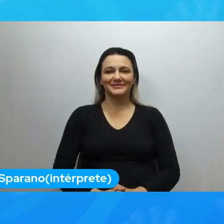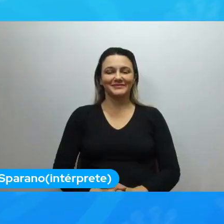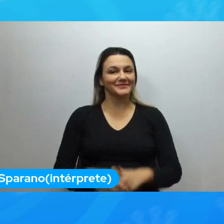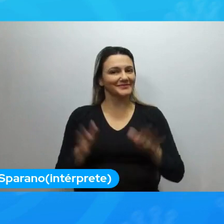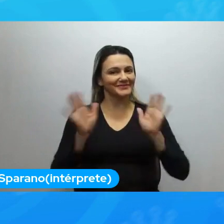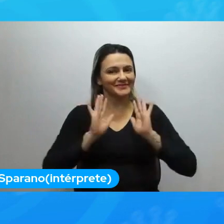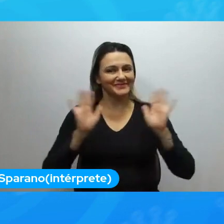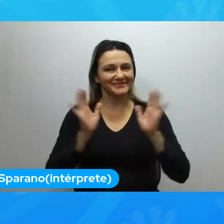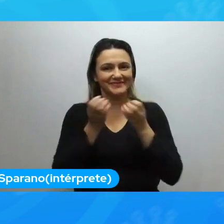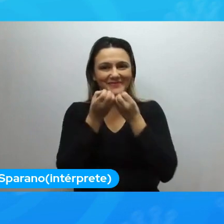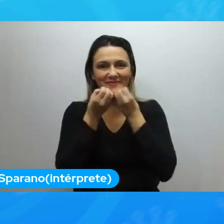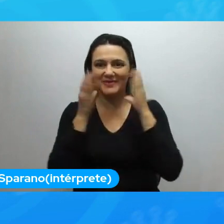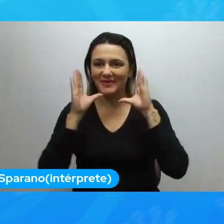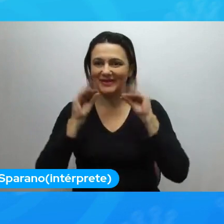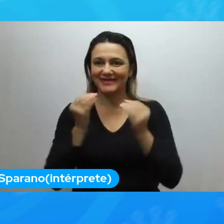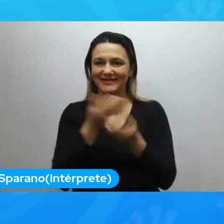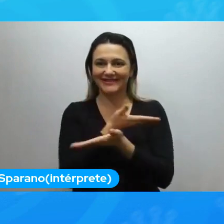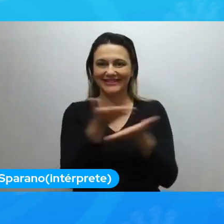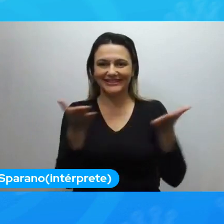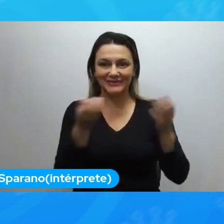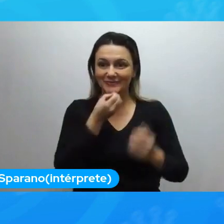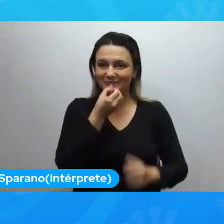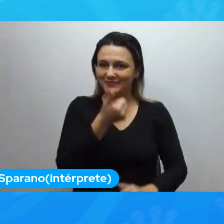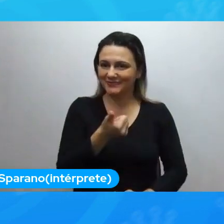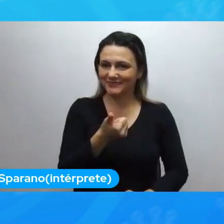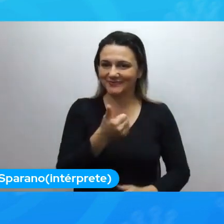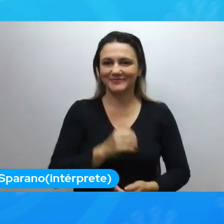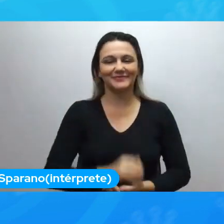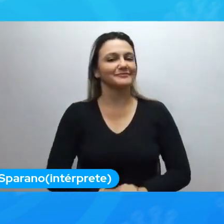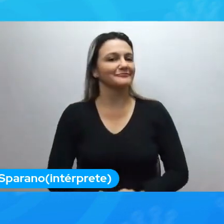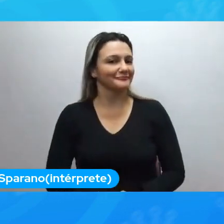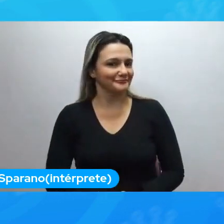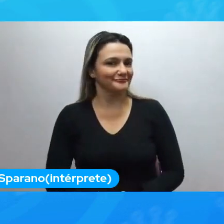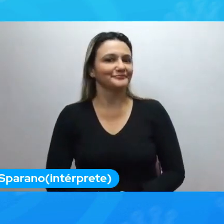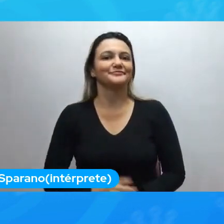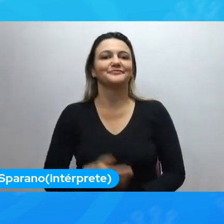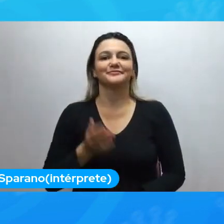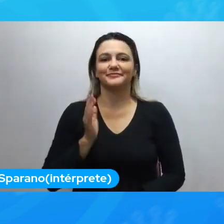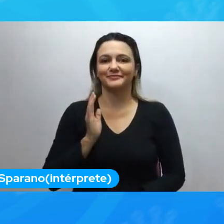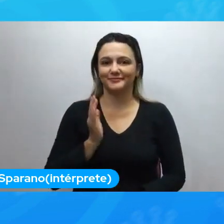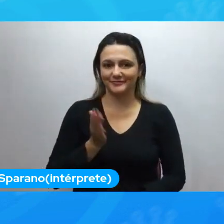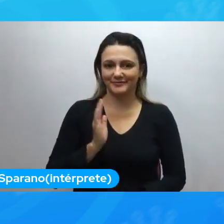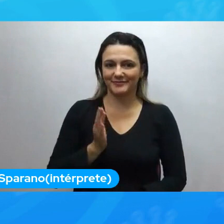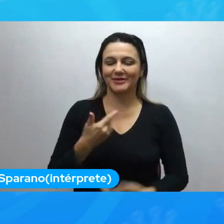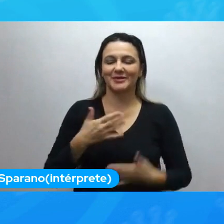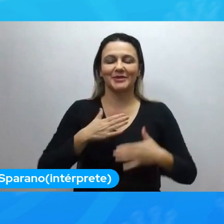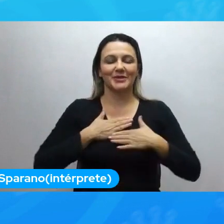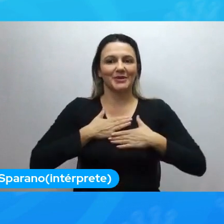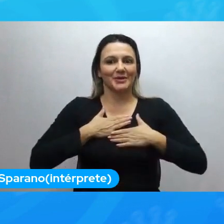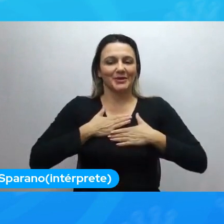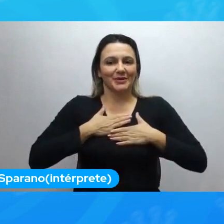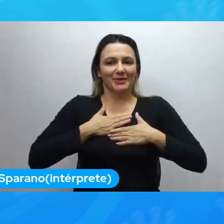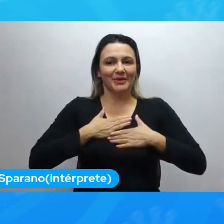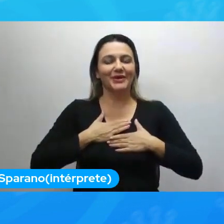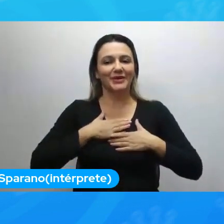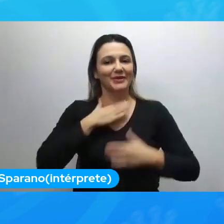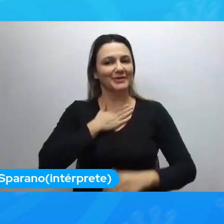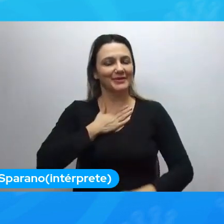Boa noite, meu povo, tudo bem? Depois das lightning talks a gente para e respira um pouco, né?